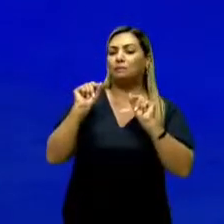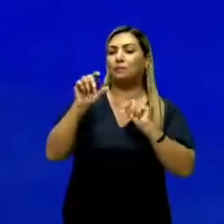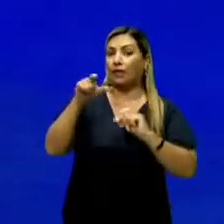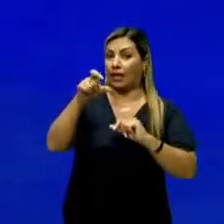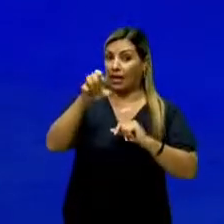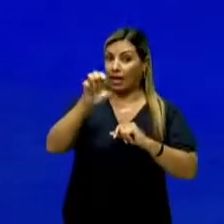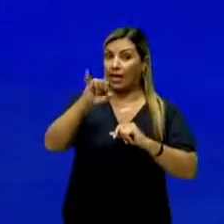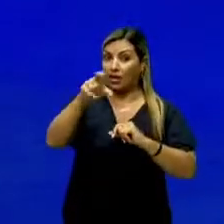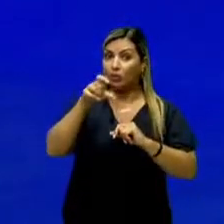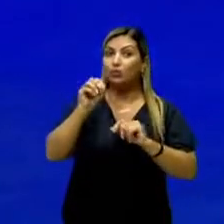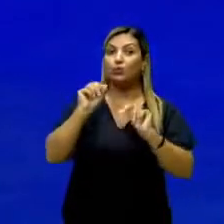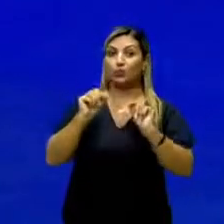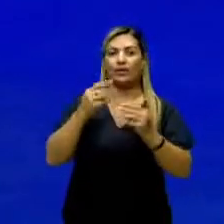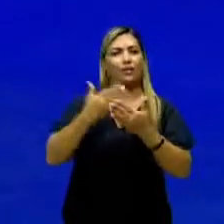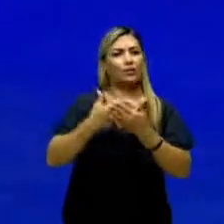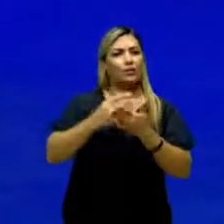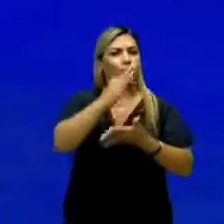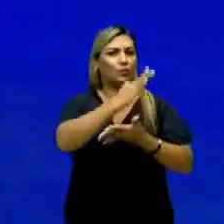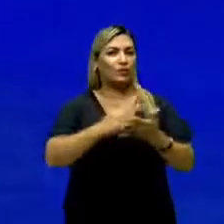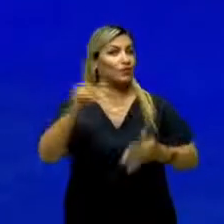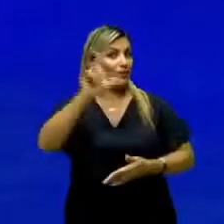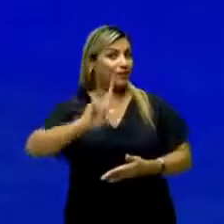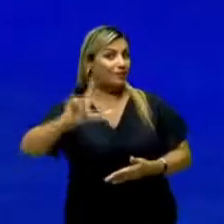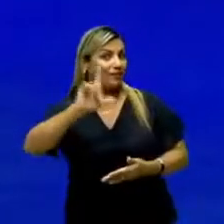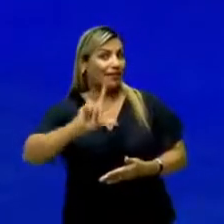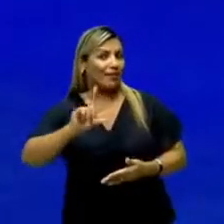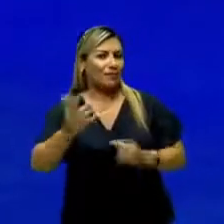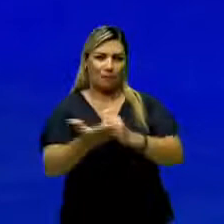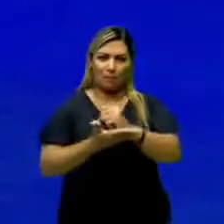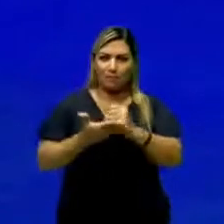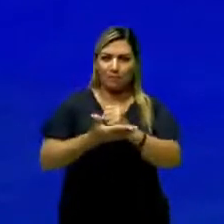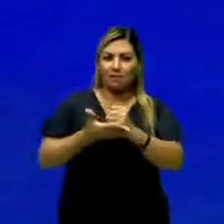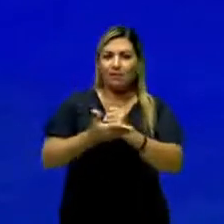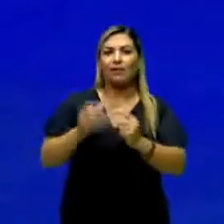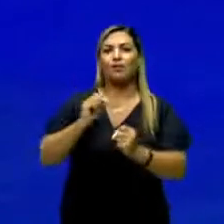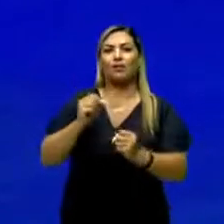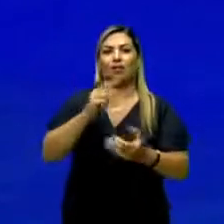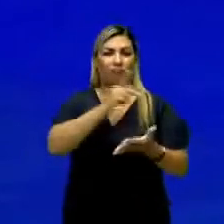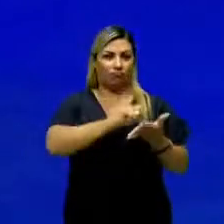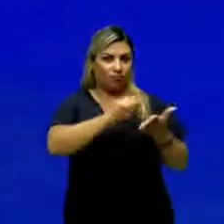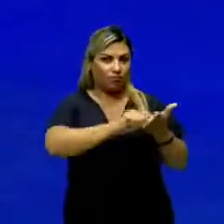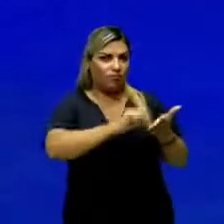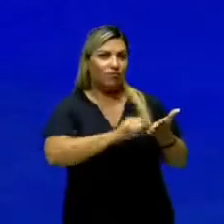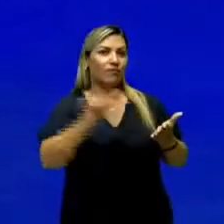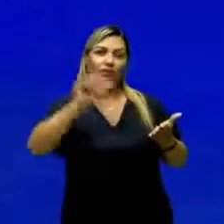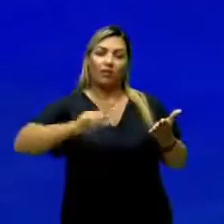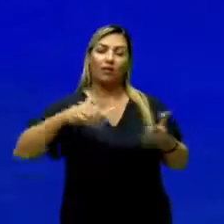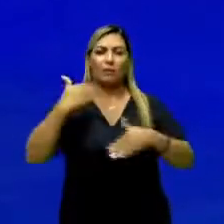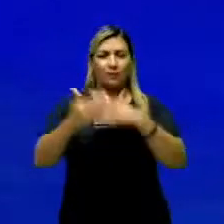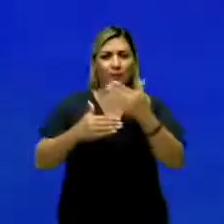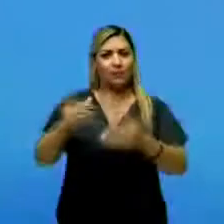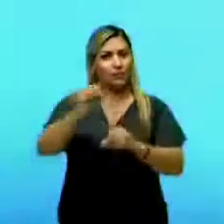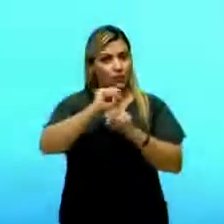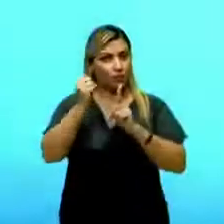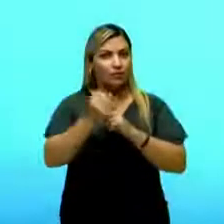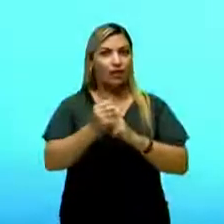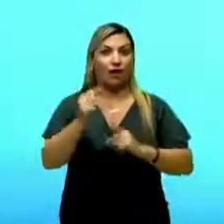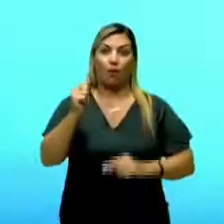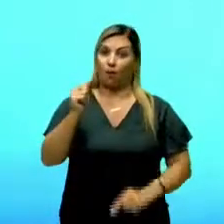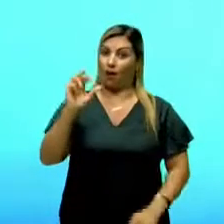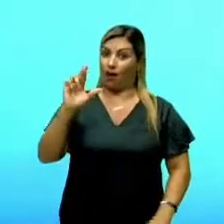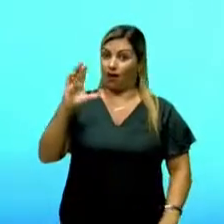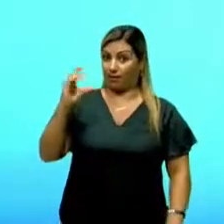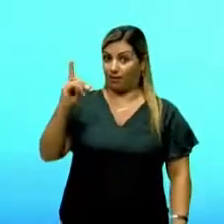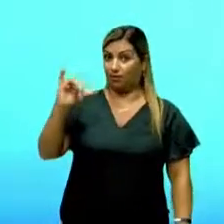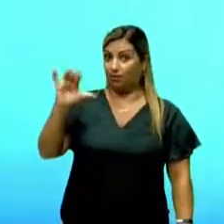vamos ver hoje é o estudo do texto literário, baseado na produção literária, no processo social do arcadismo,